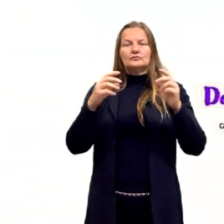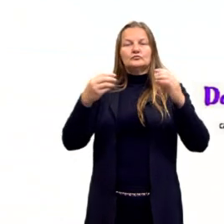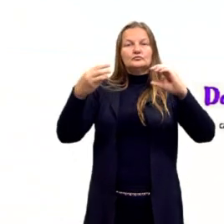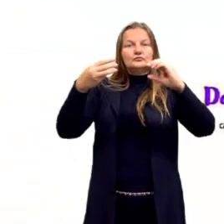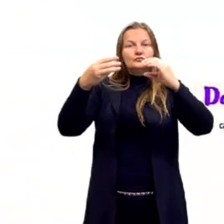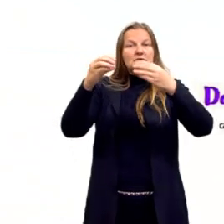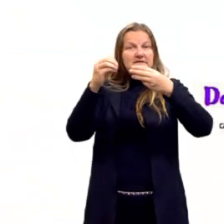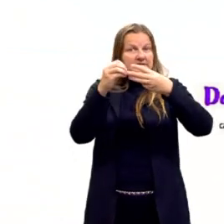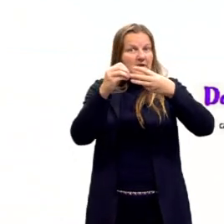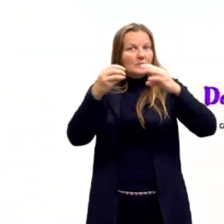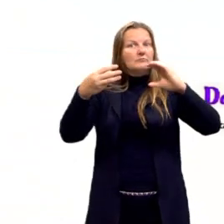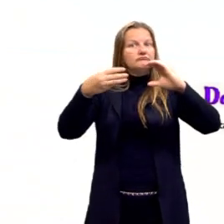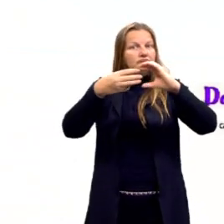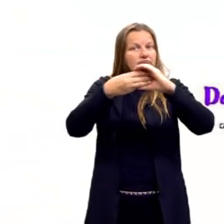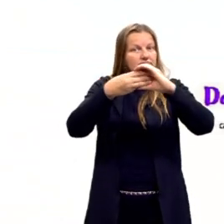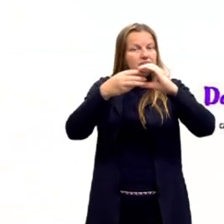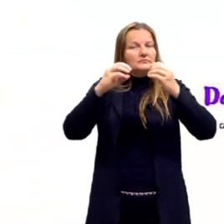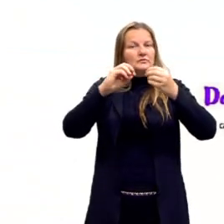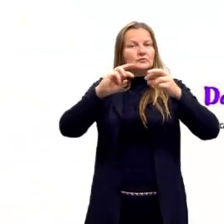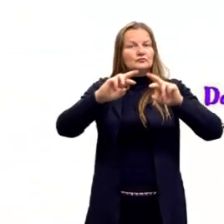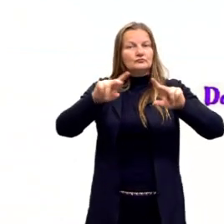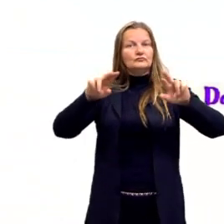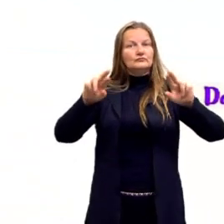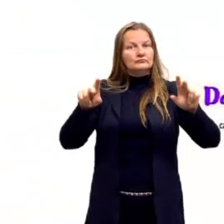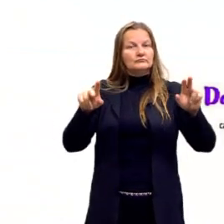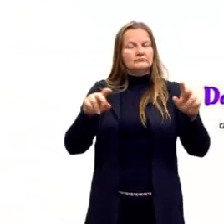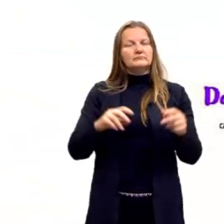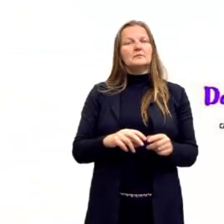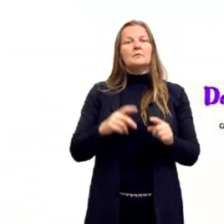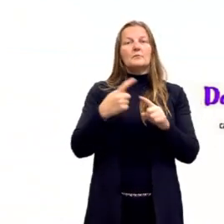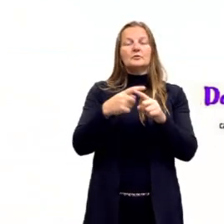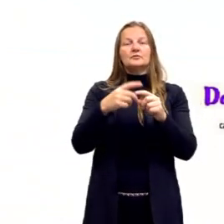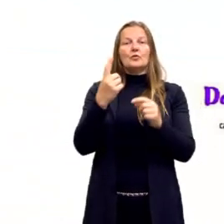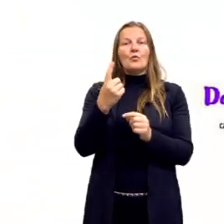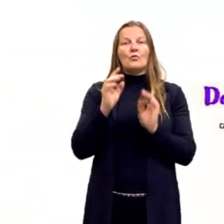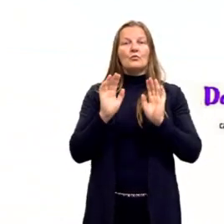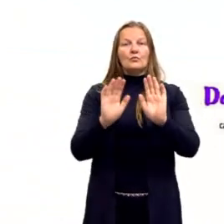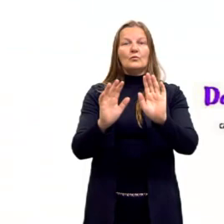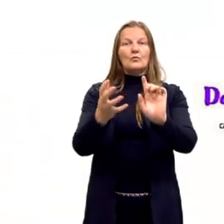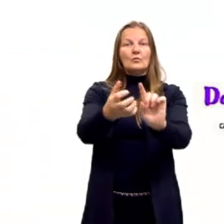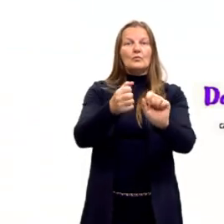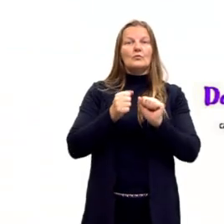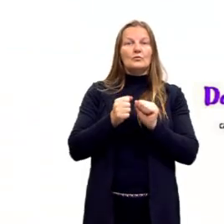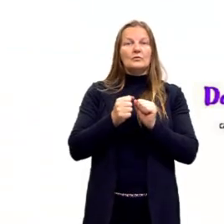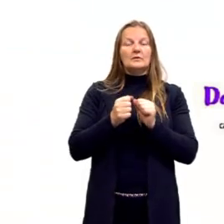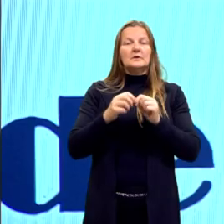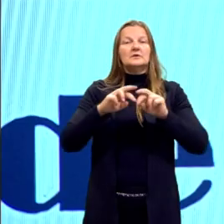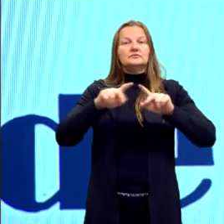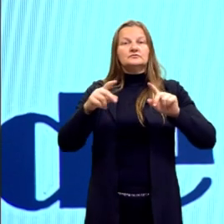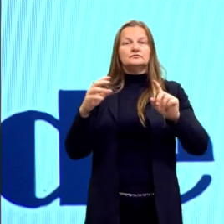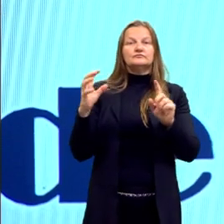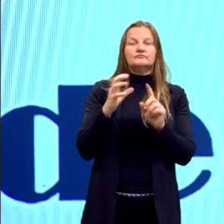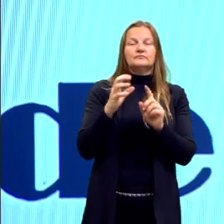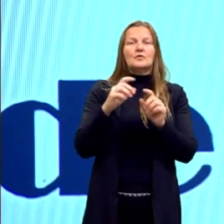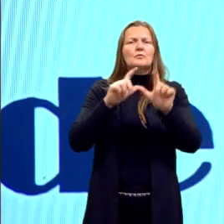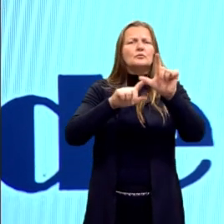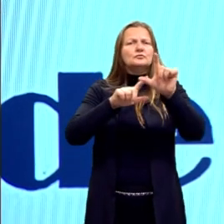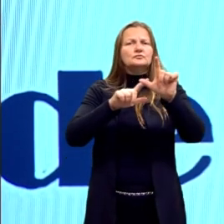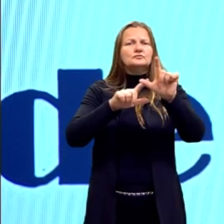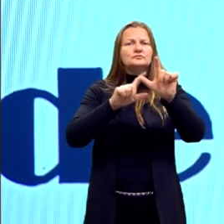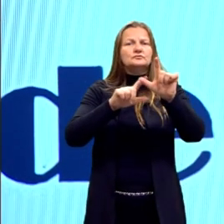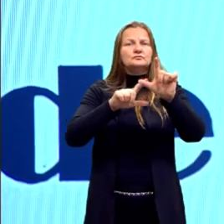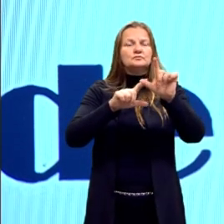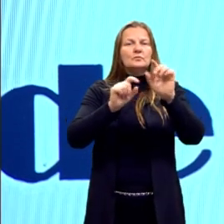só que diferentes, onde um é dominante sobre o outro. Então, gente representa na genética como uma letra